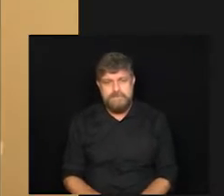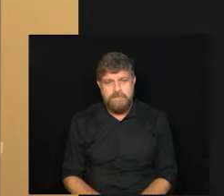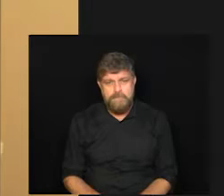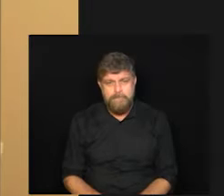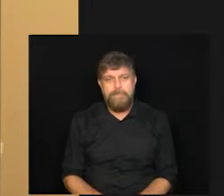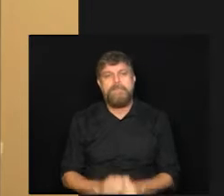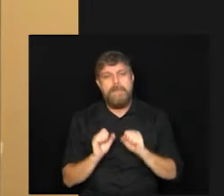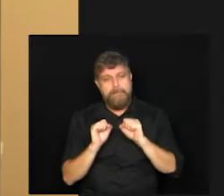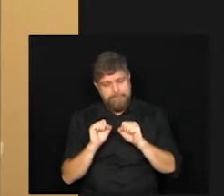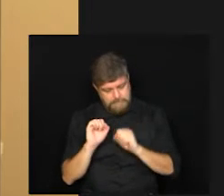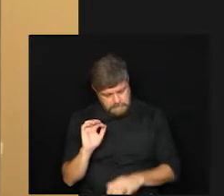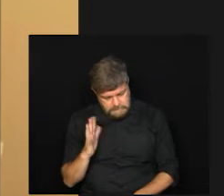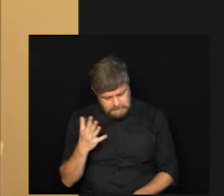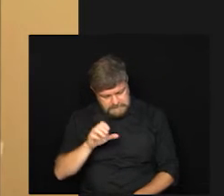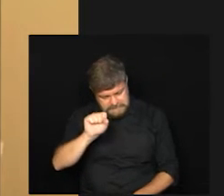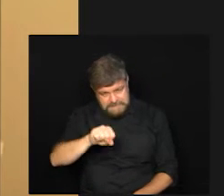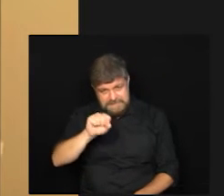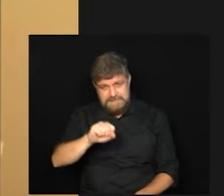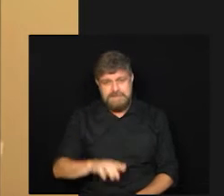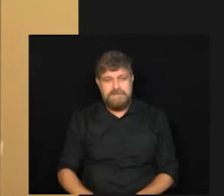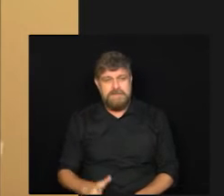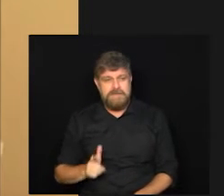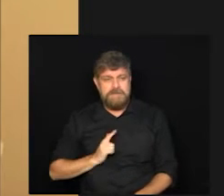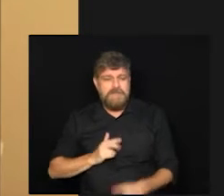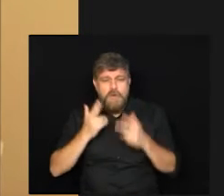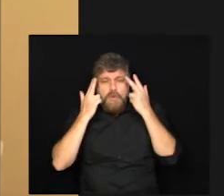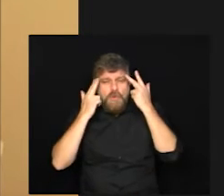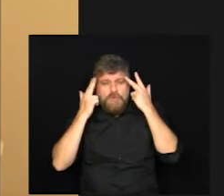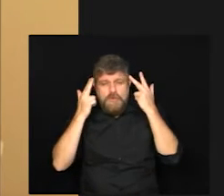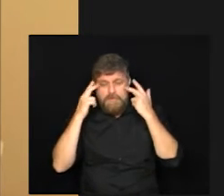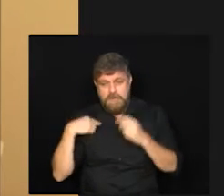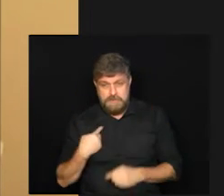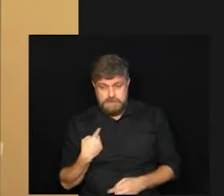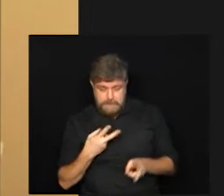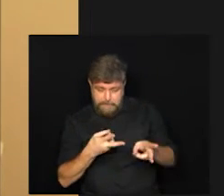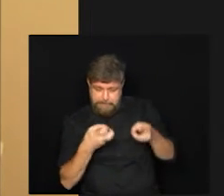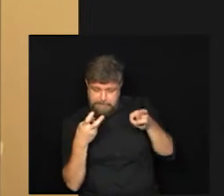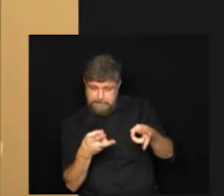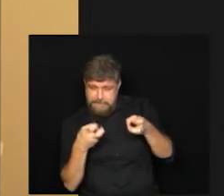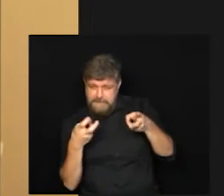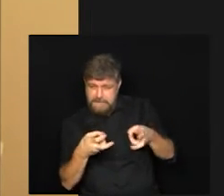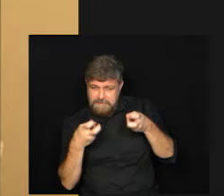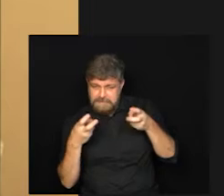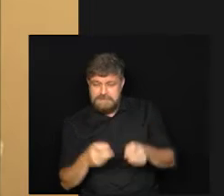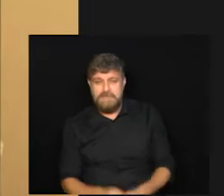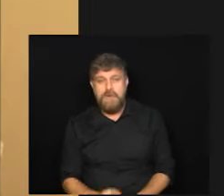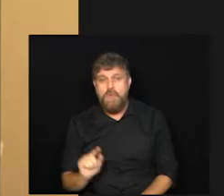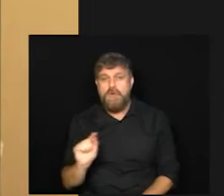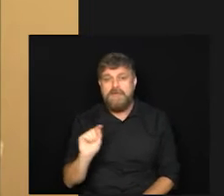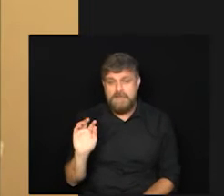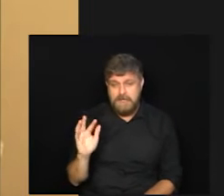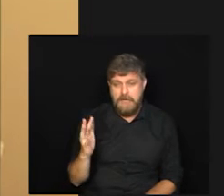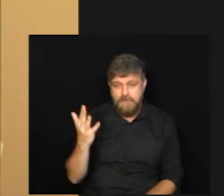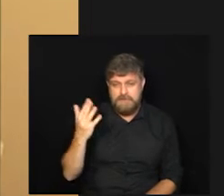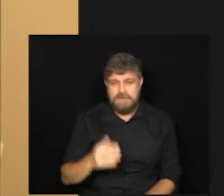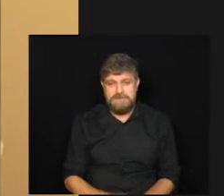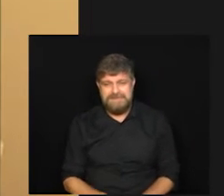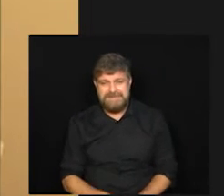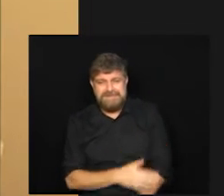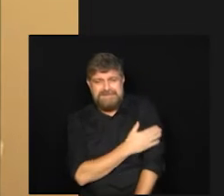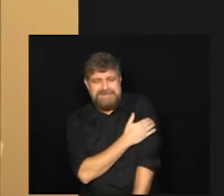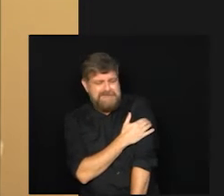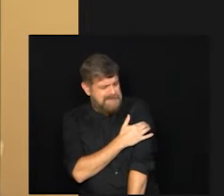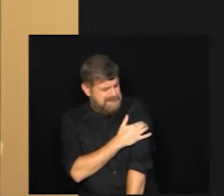pode principalmente nos eventos mais comuns que a gente está vendo agora a fabricação das vacinas é a dor